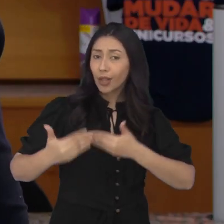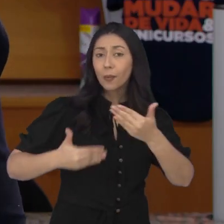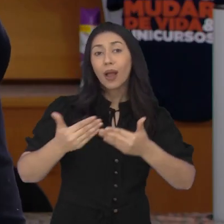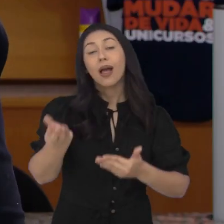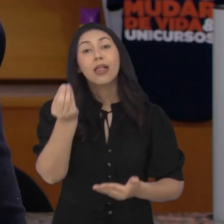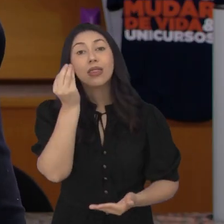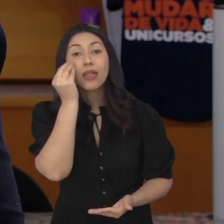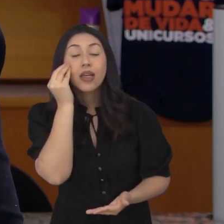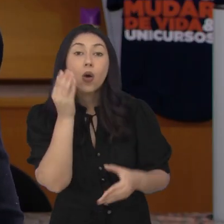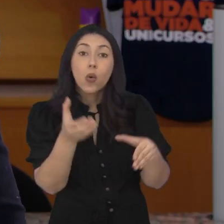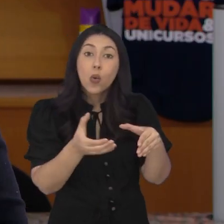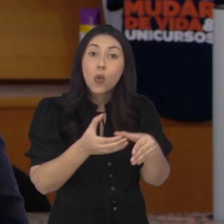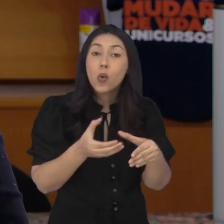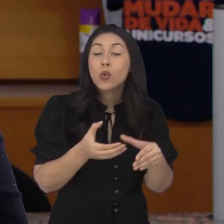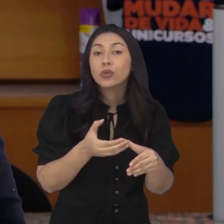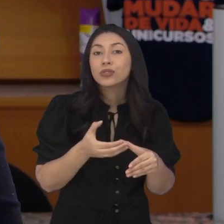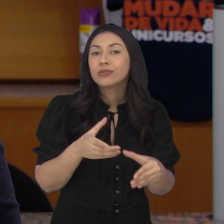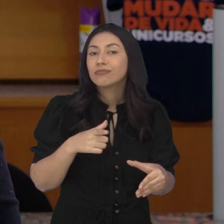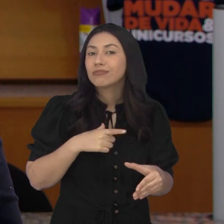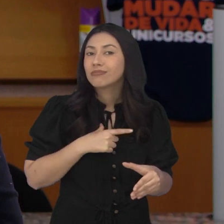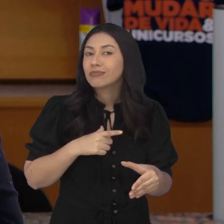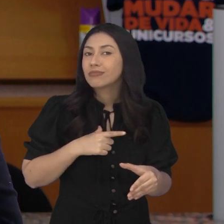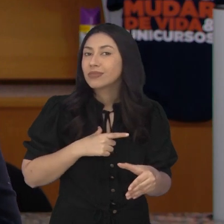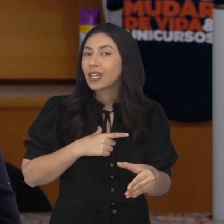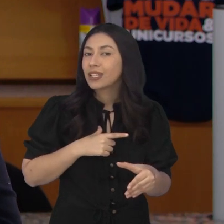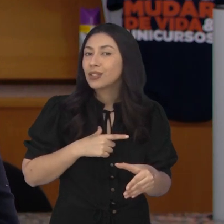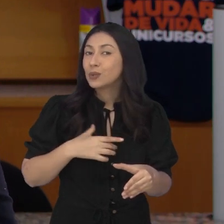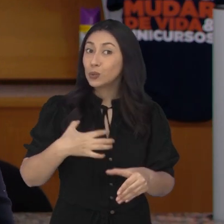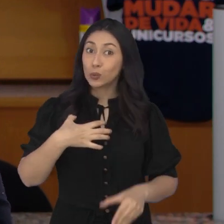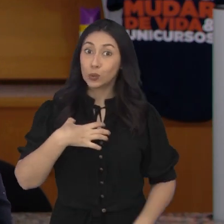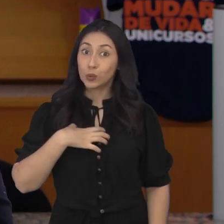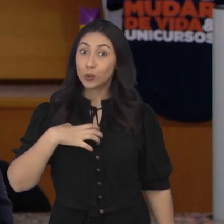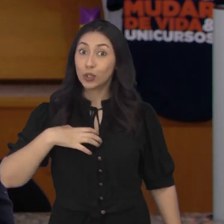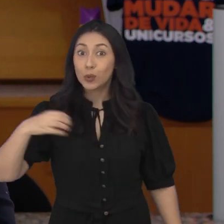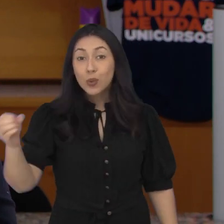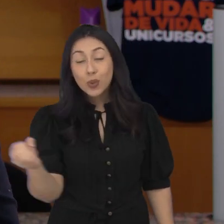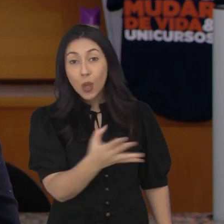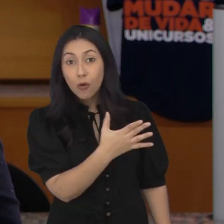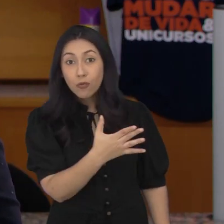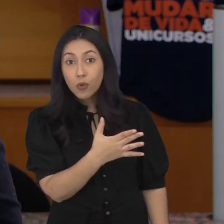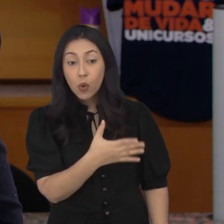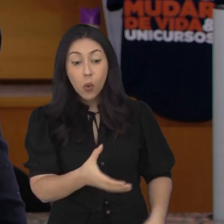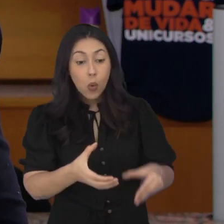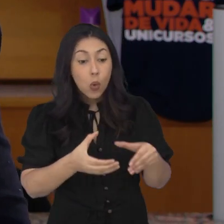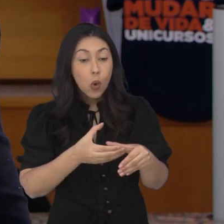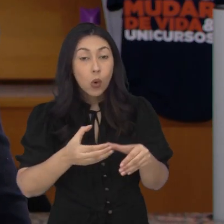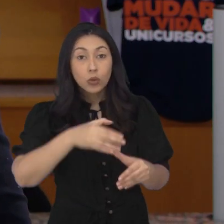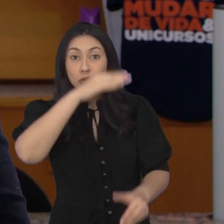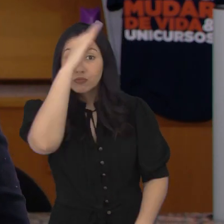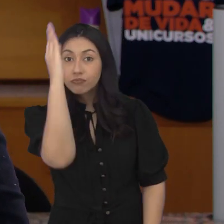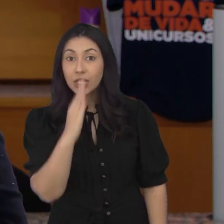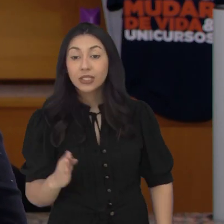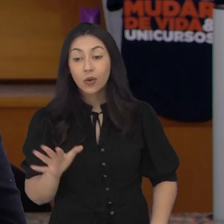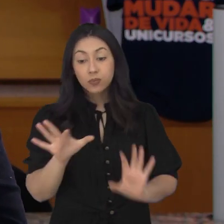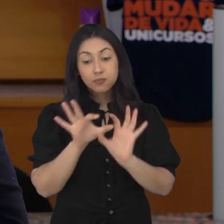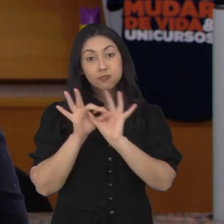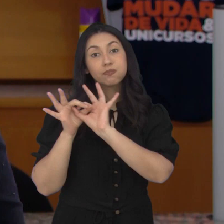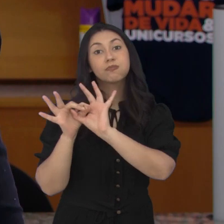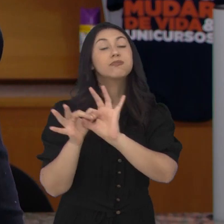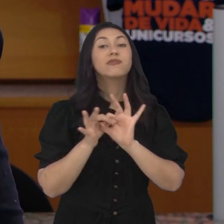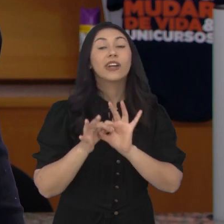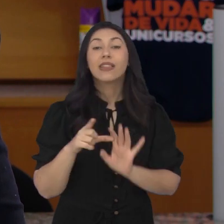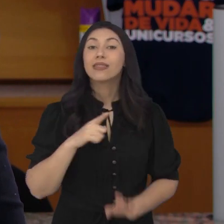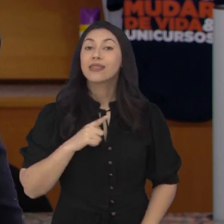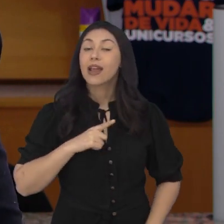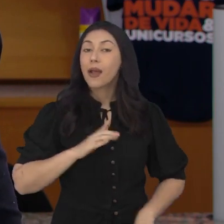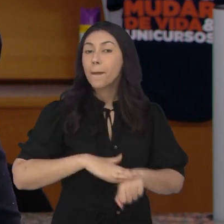Essa caminhada rumo ao serviço público agora ganhou uma nova possibilidade. É o concurso nacional unificado, que